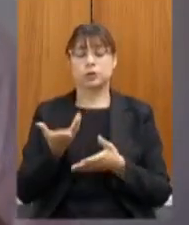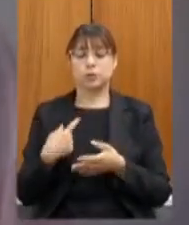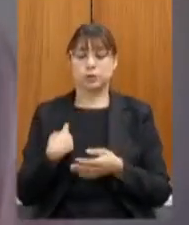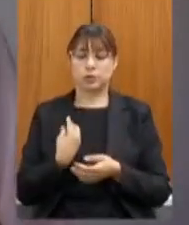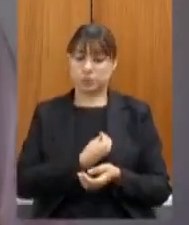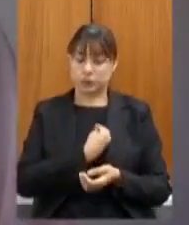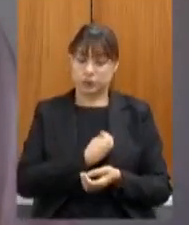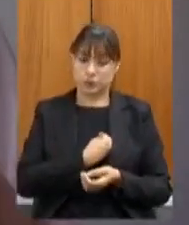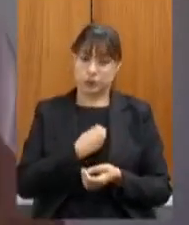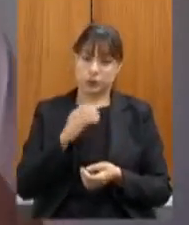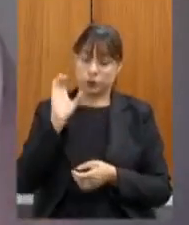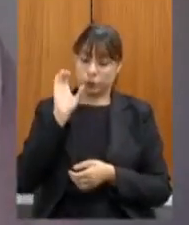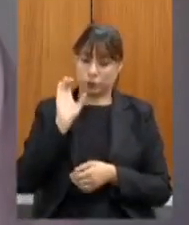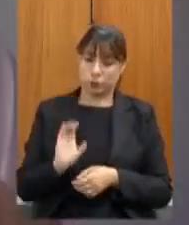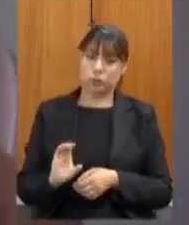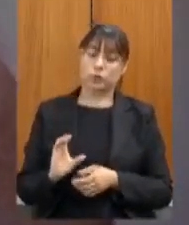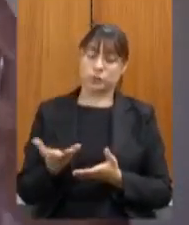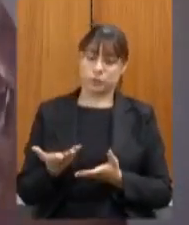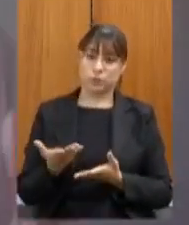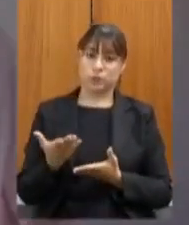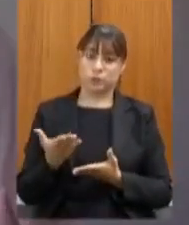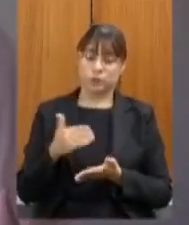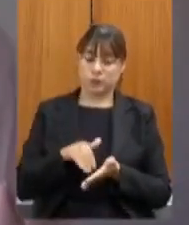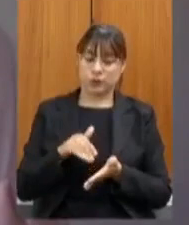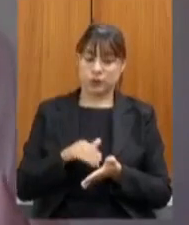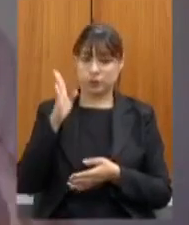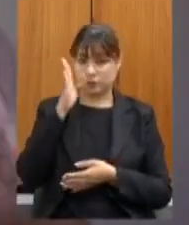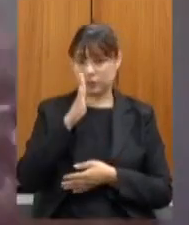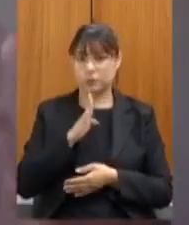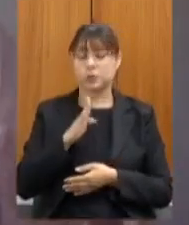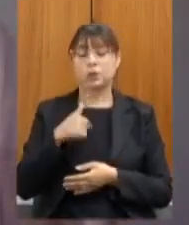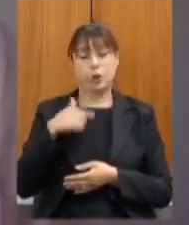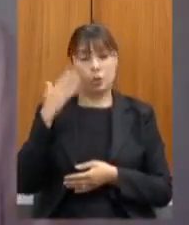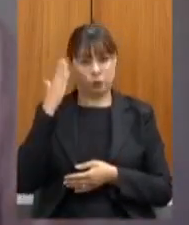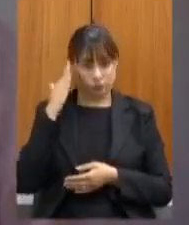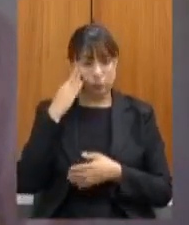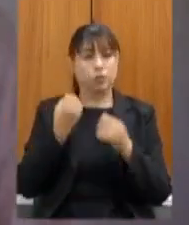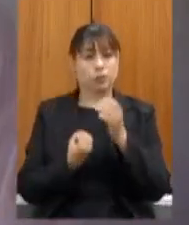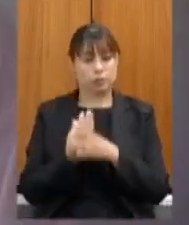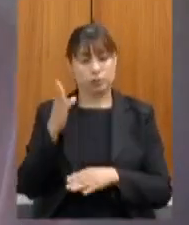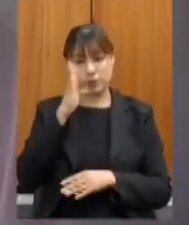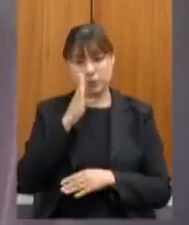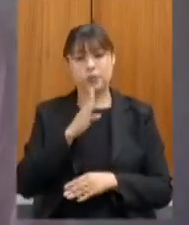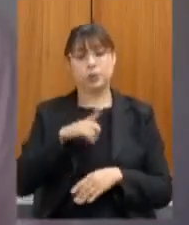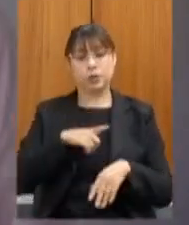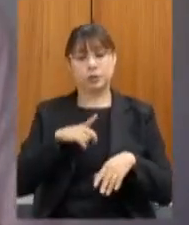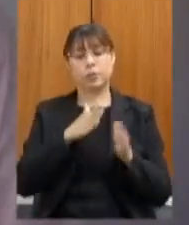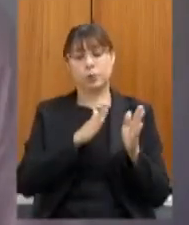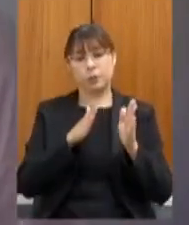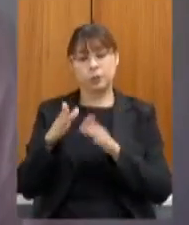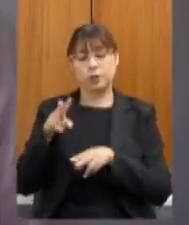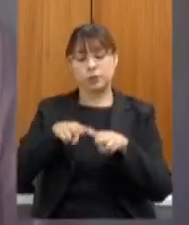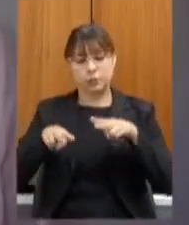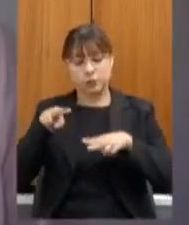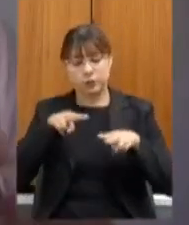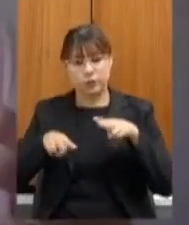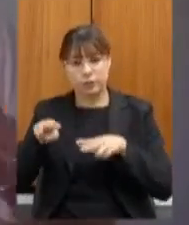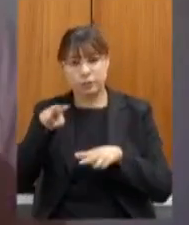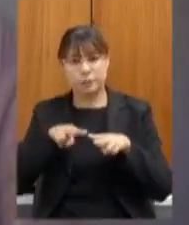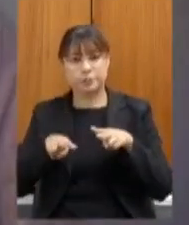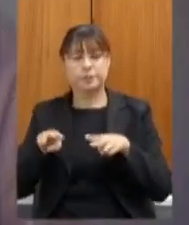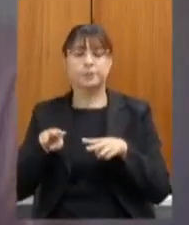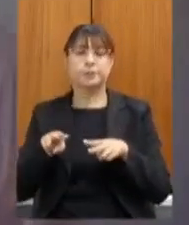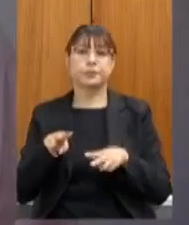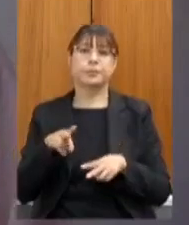Básica do Brasil eu sei que foi implantado no Brasil um processo avaliativo que contou com a